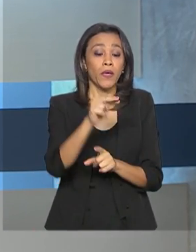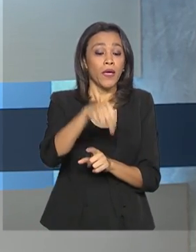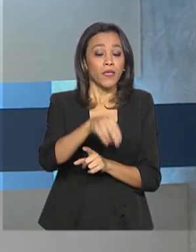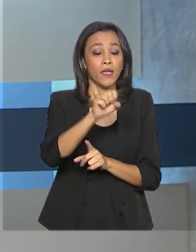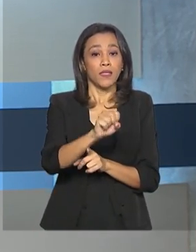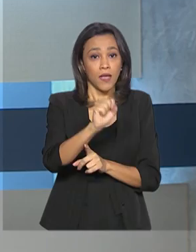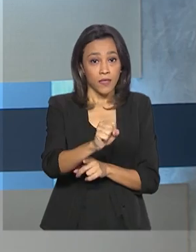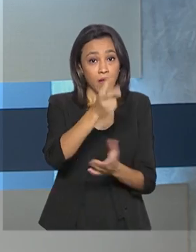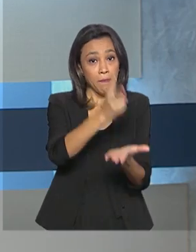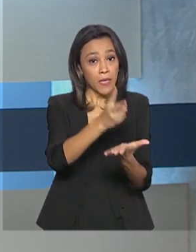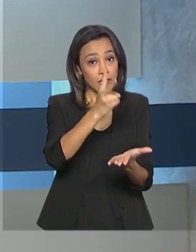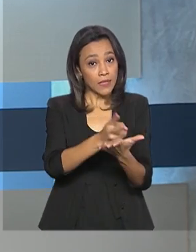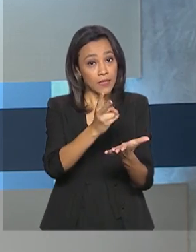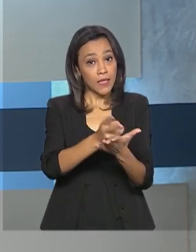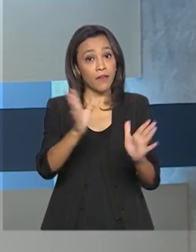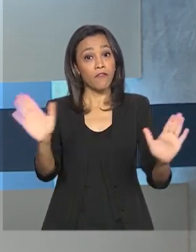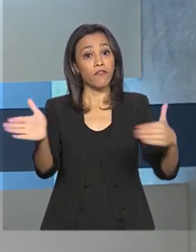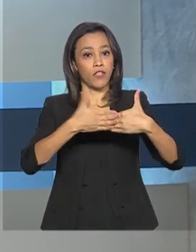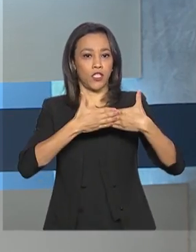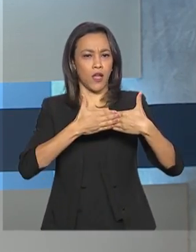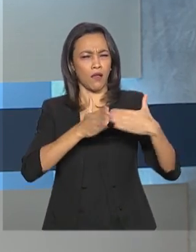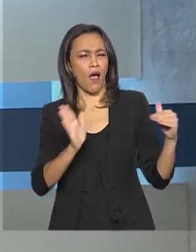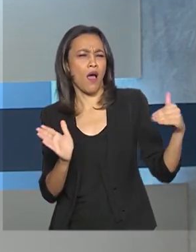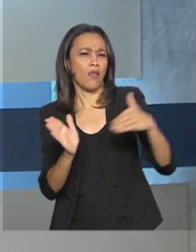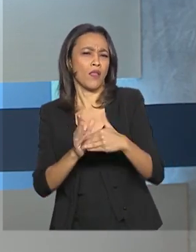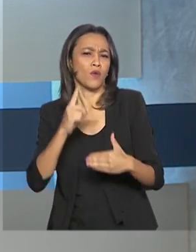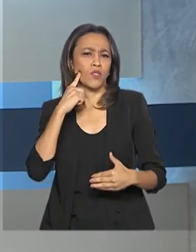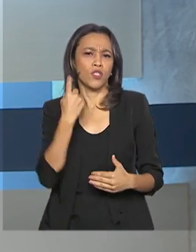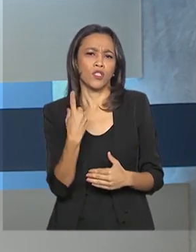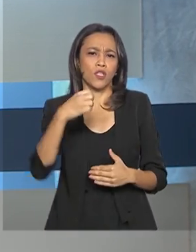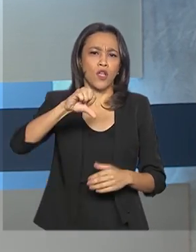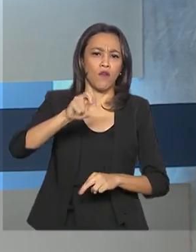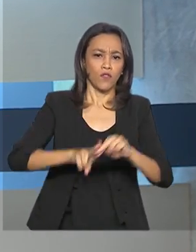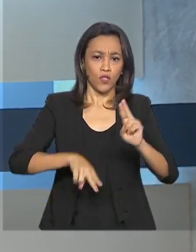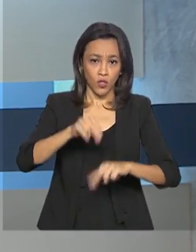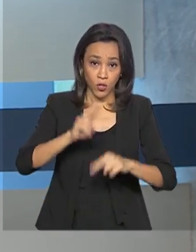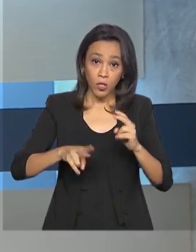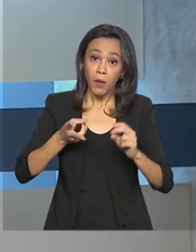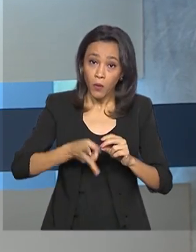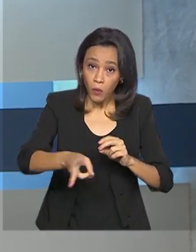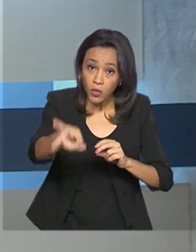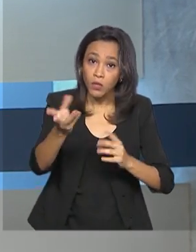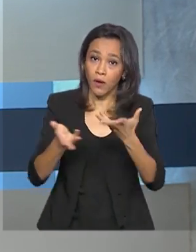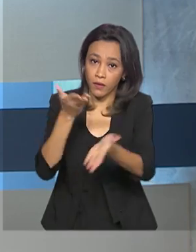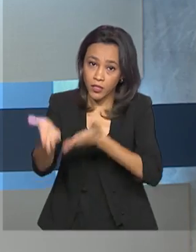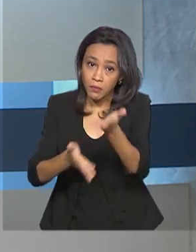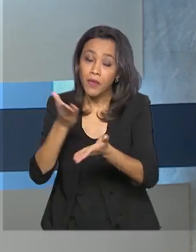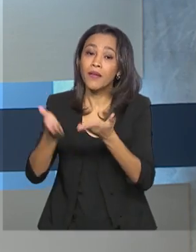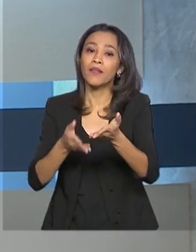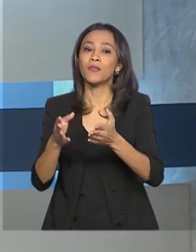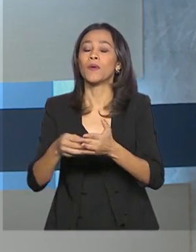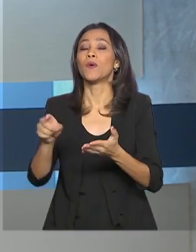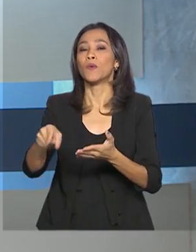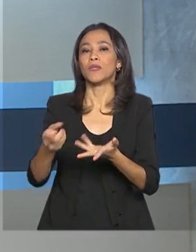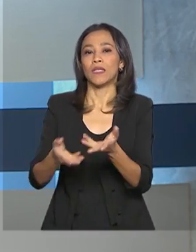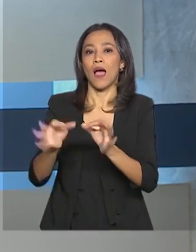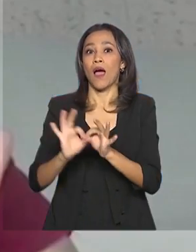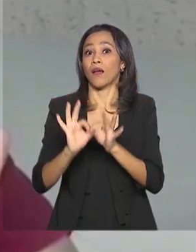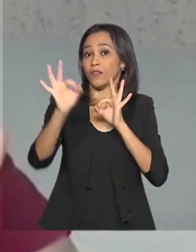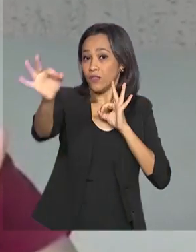agências fechadas até o dia 19 de junho. E para garantir o atendimento, os serviços à distância foram ampliados.